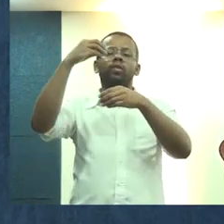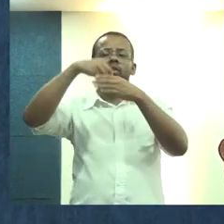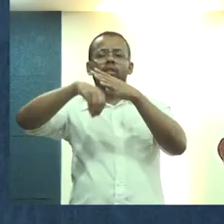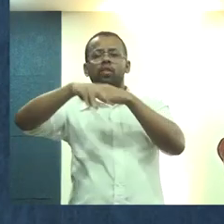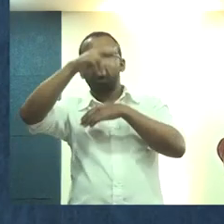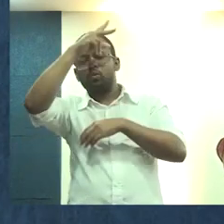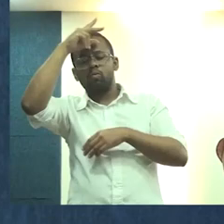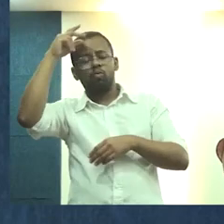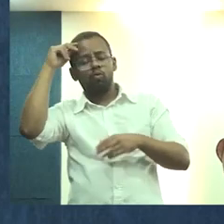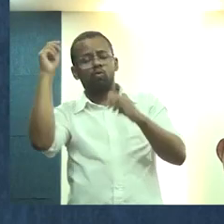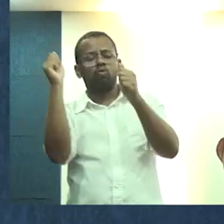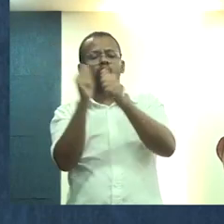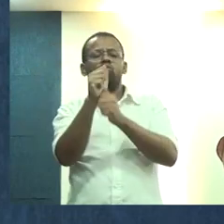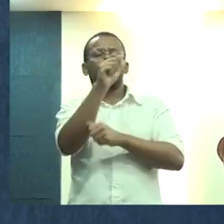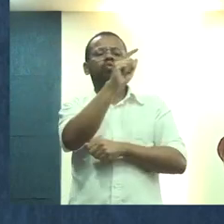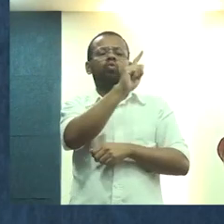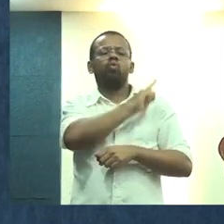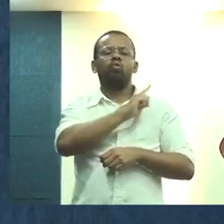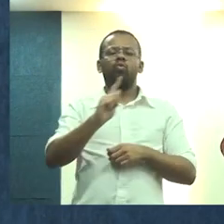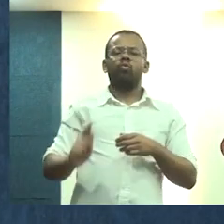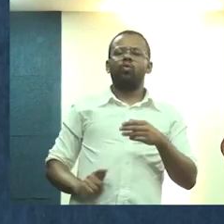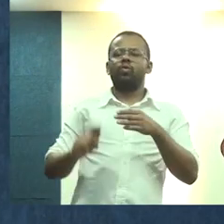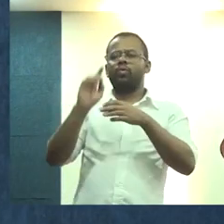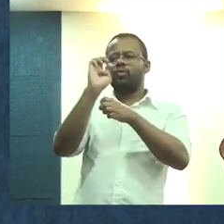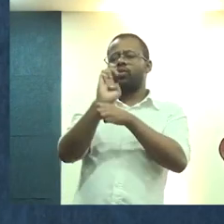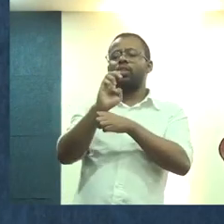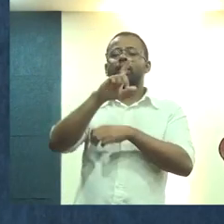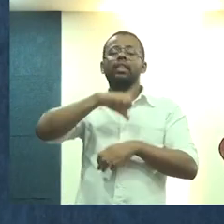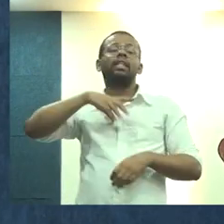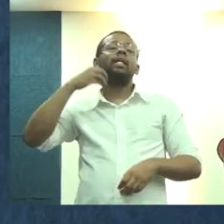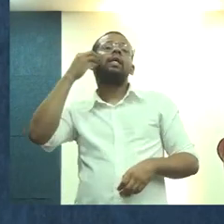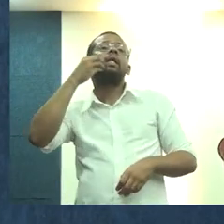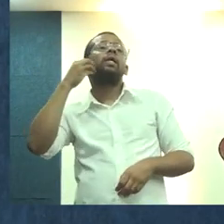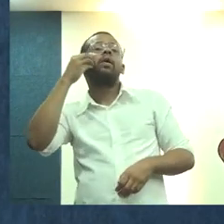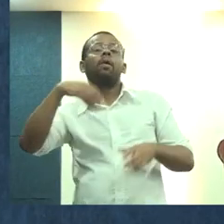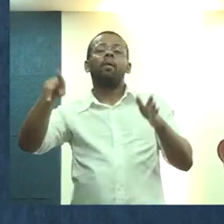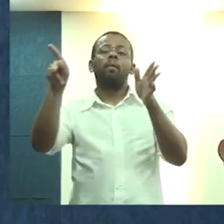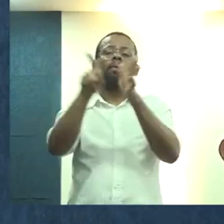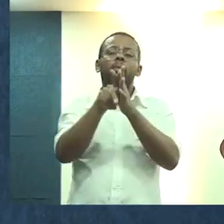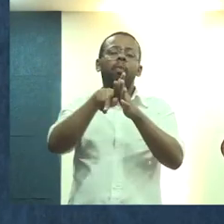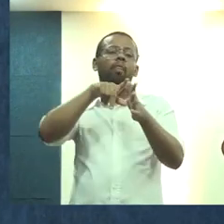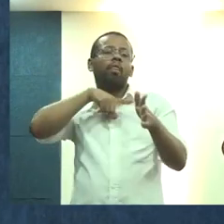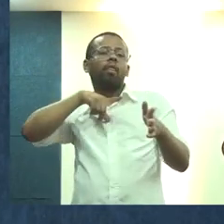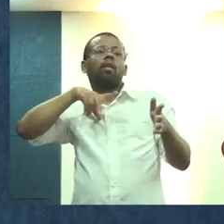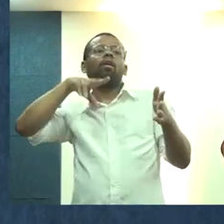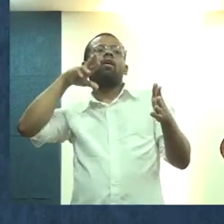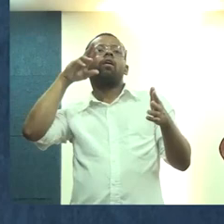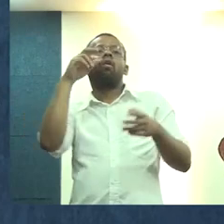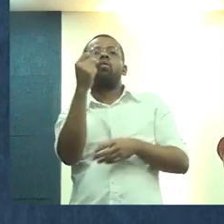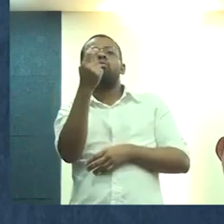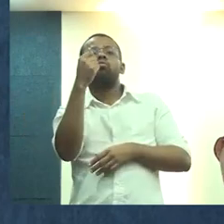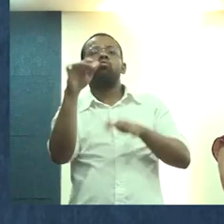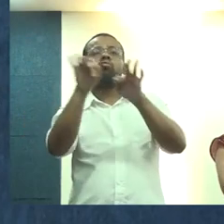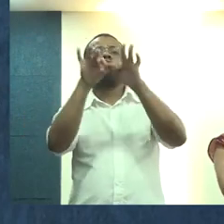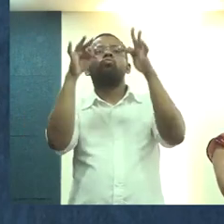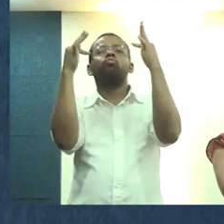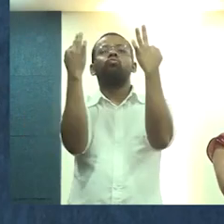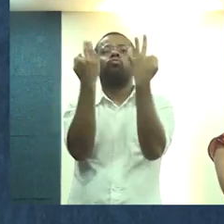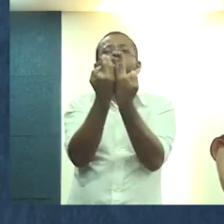o governo do estado, com experiências que a própria ação gera renda para as famílias.